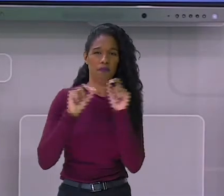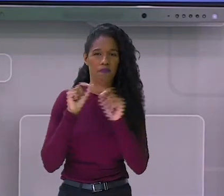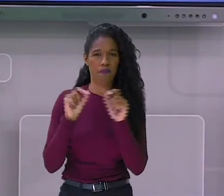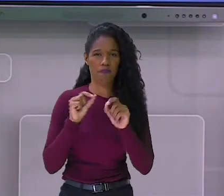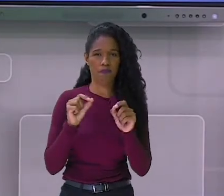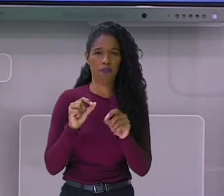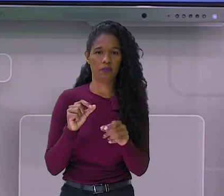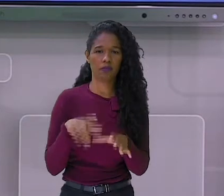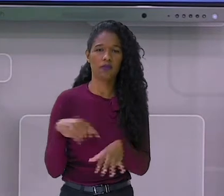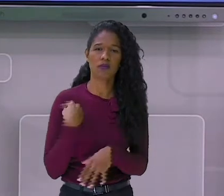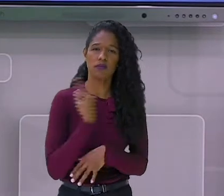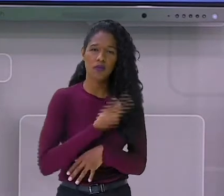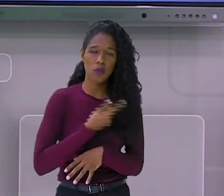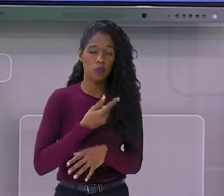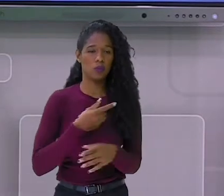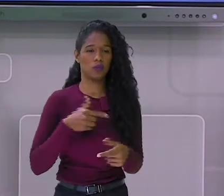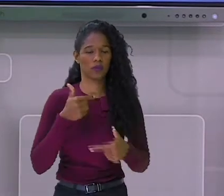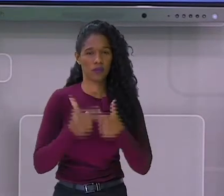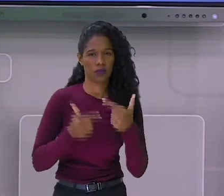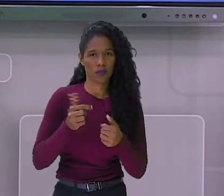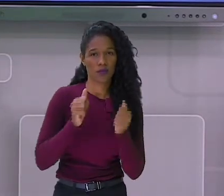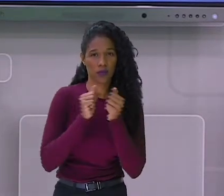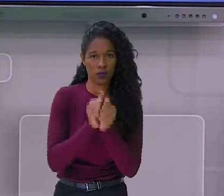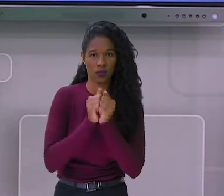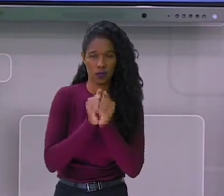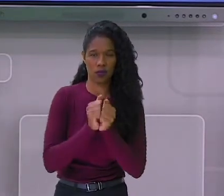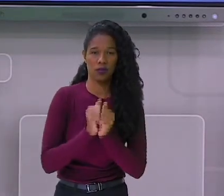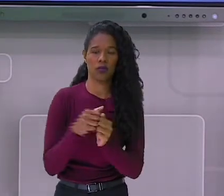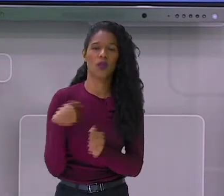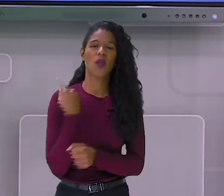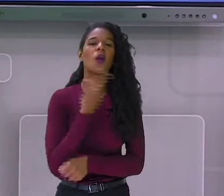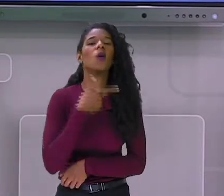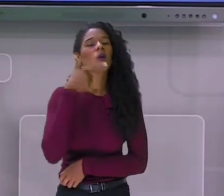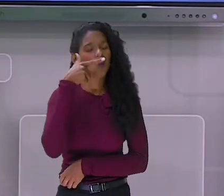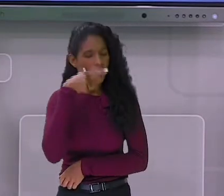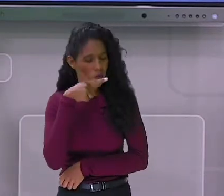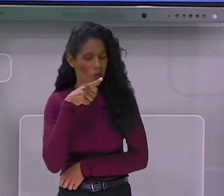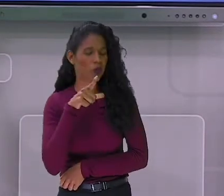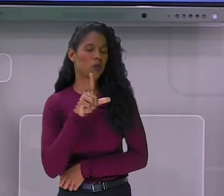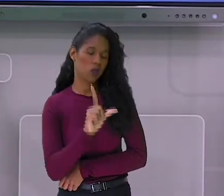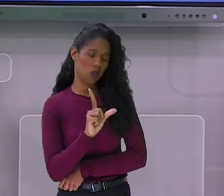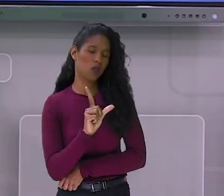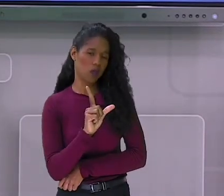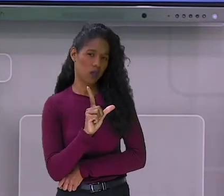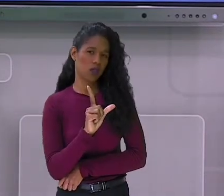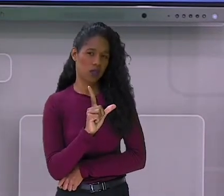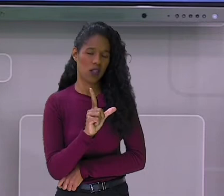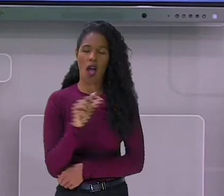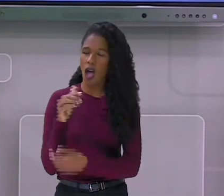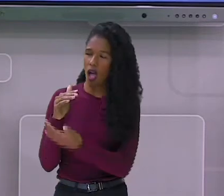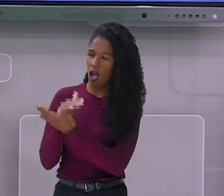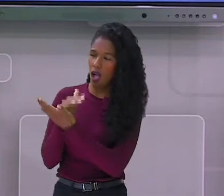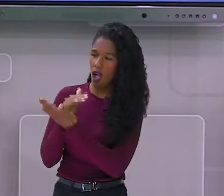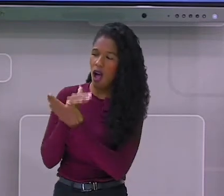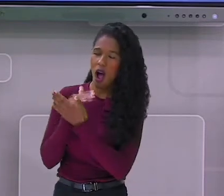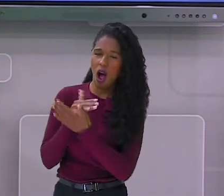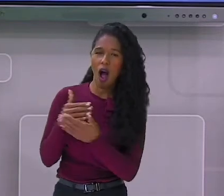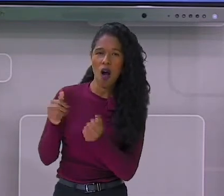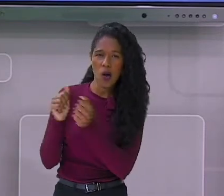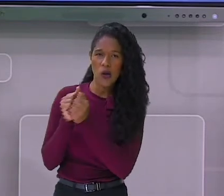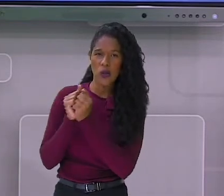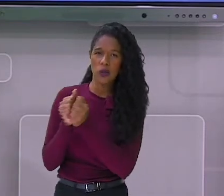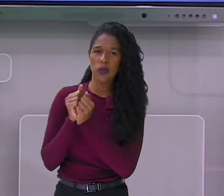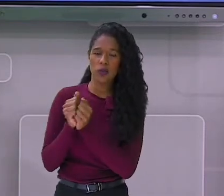gente trabalha em união, a gente consegue. O avô plantou sozinho.